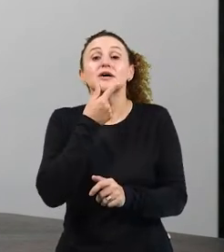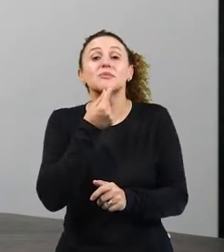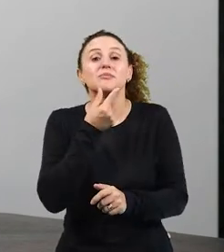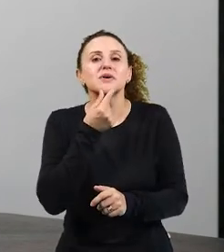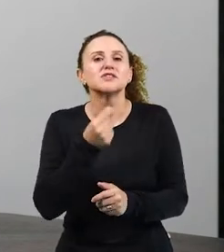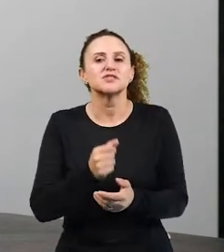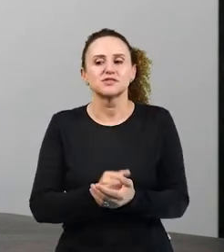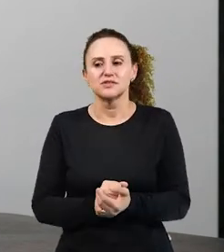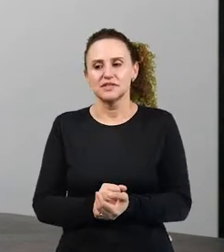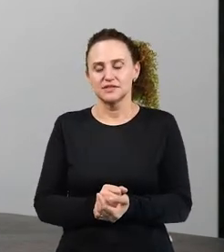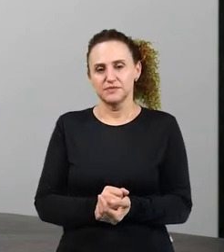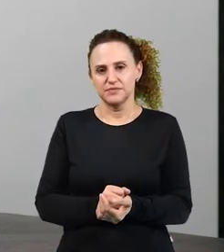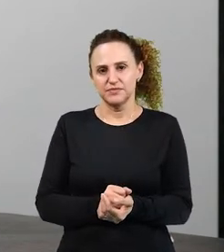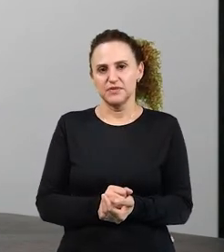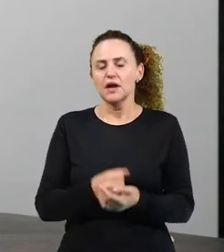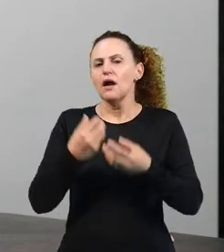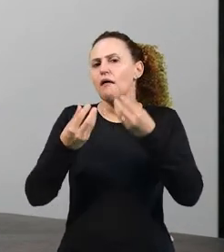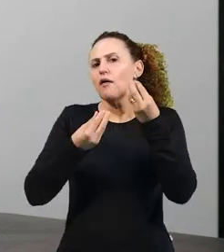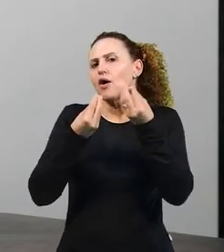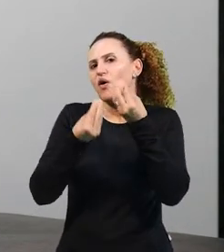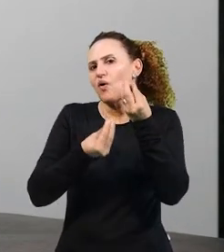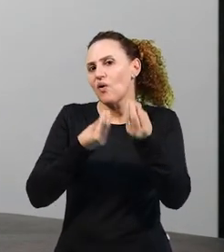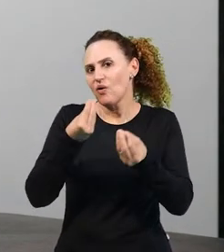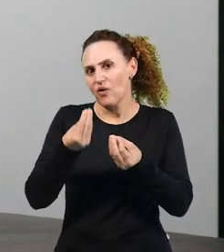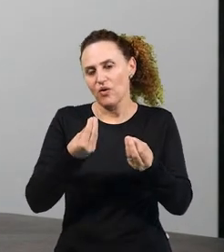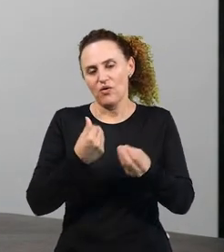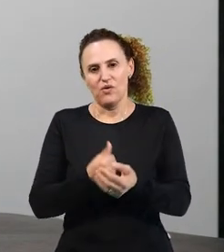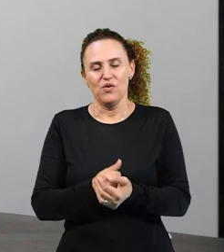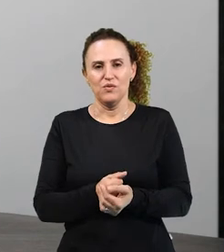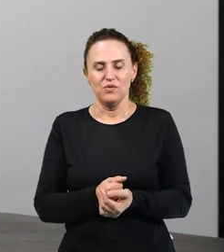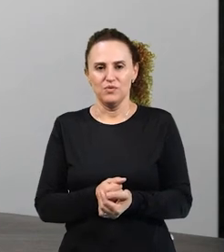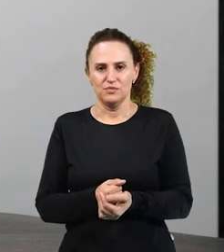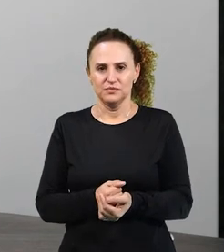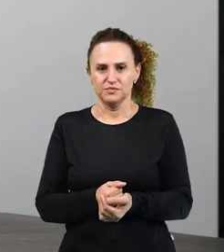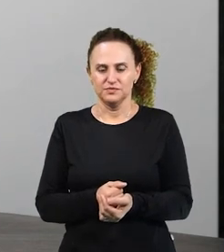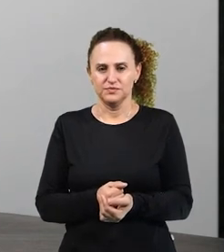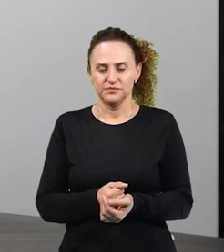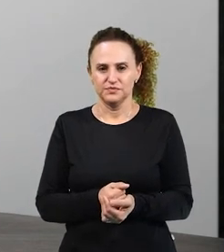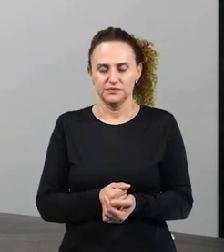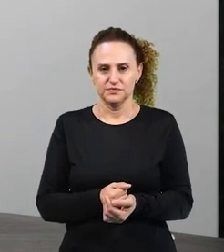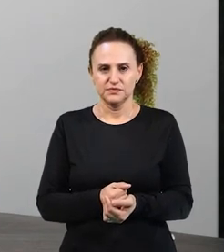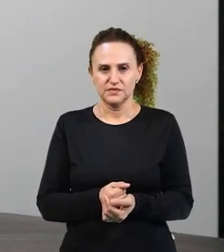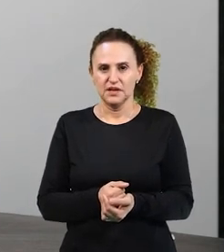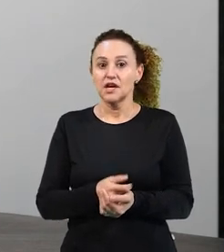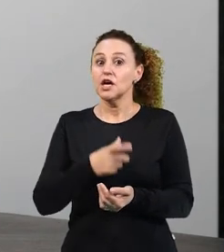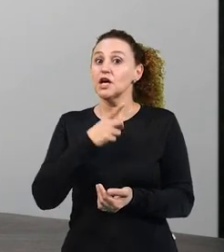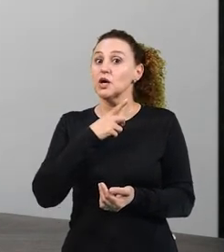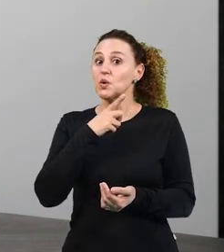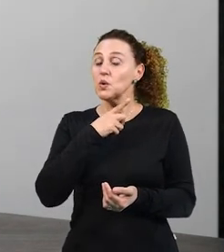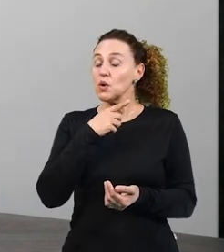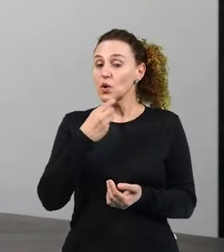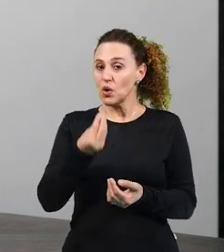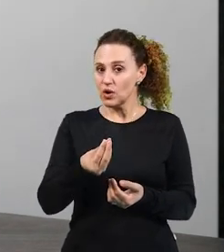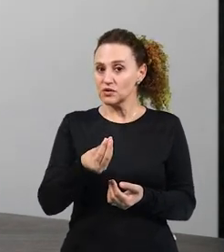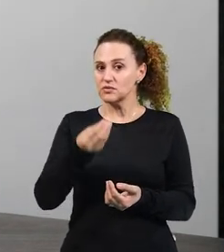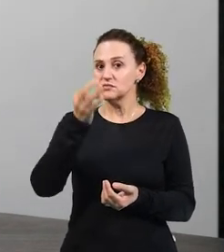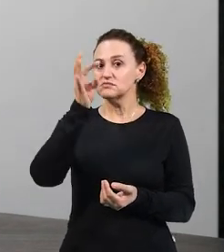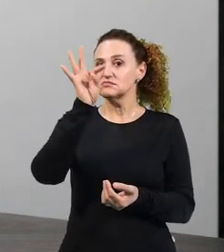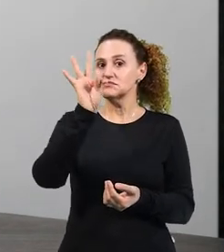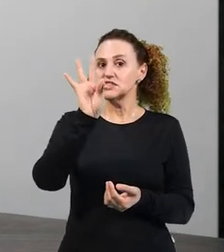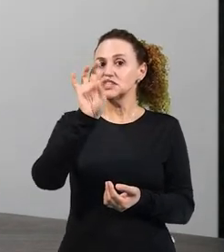gênero masculino, como que vai ser? Aí eu vou fazer a oposição, eu coloco testemunha, e aí?